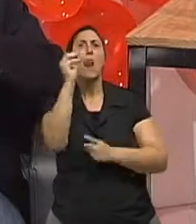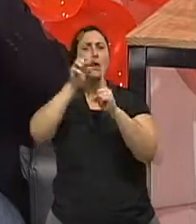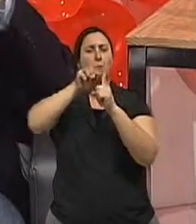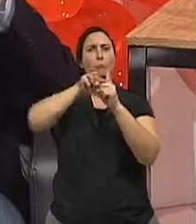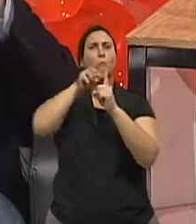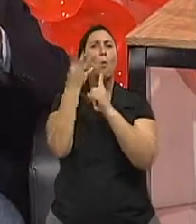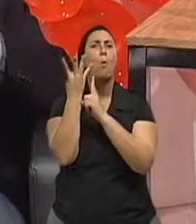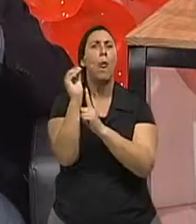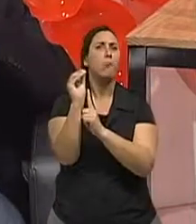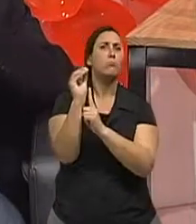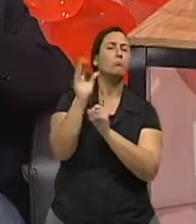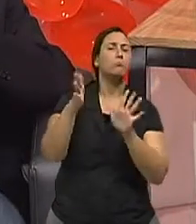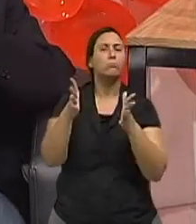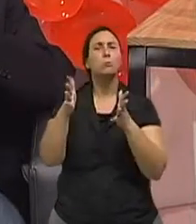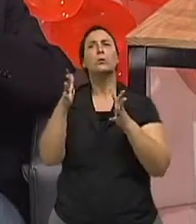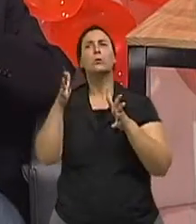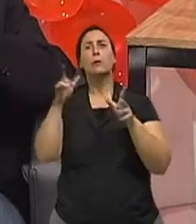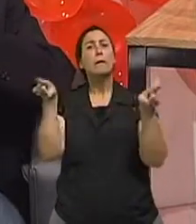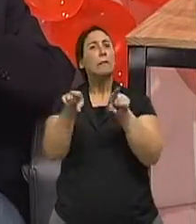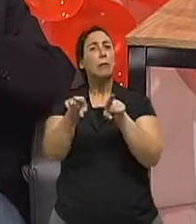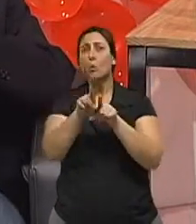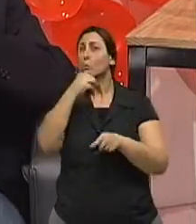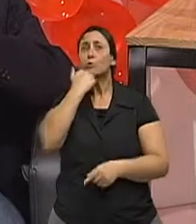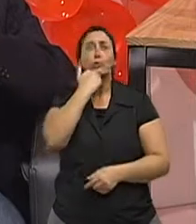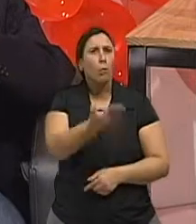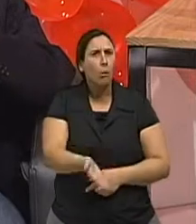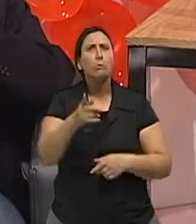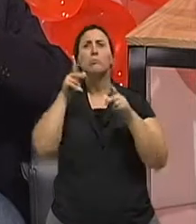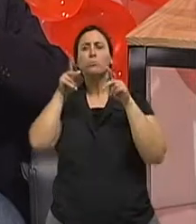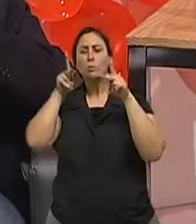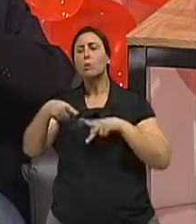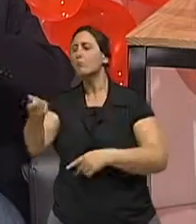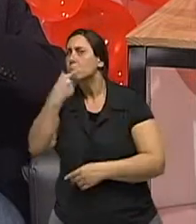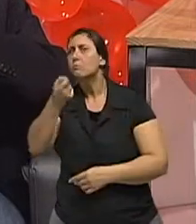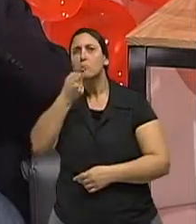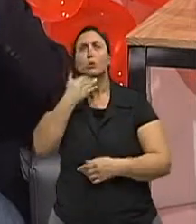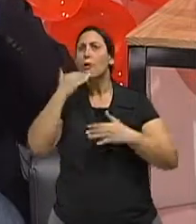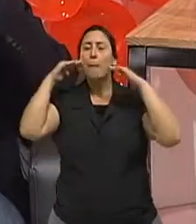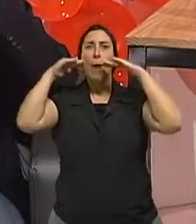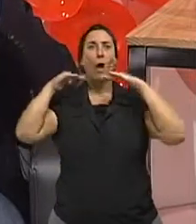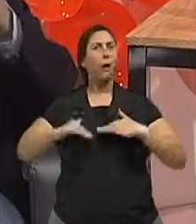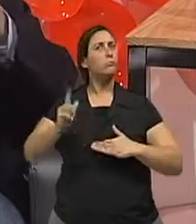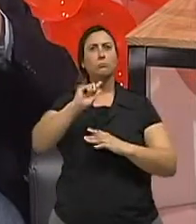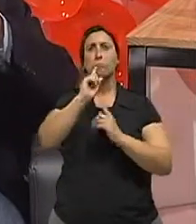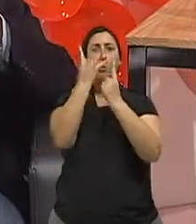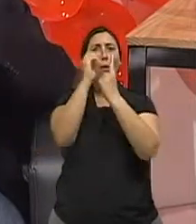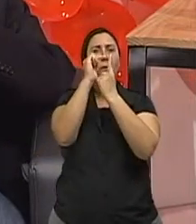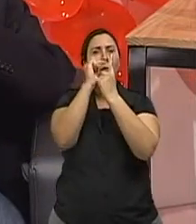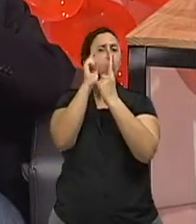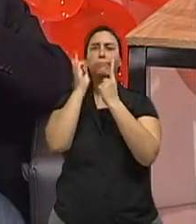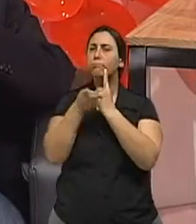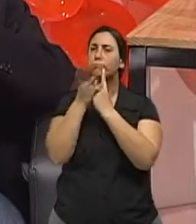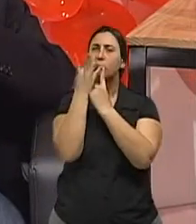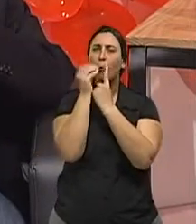e não baixa com antitérmico. Isso para qualquer faixa etária? Para qualquer faixa etária. Ah, ok. E ela é de início súbito. Isso é